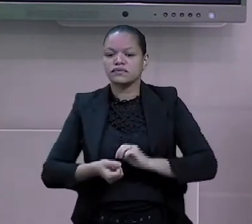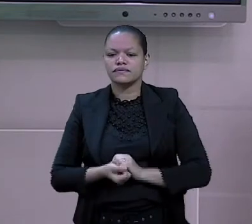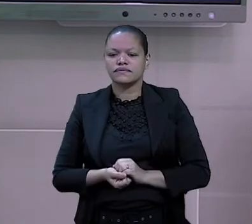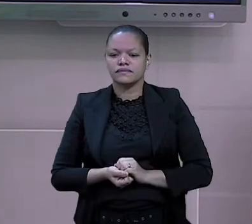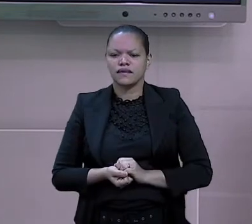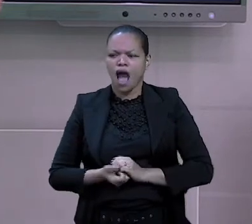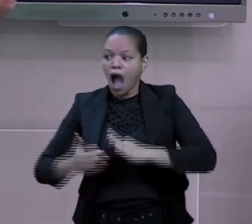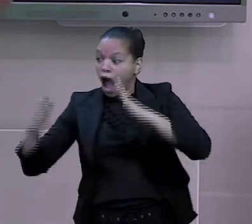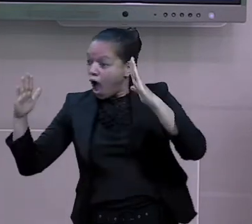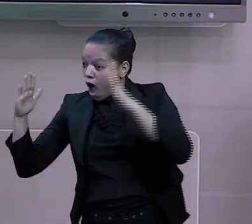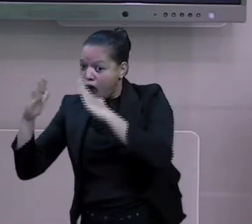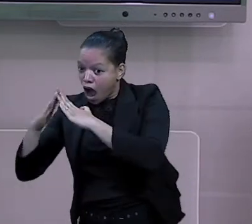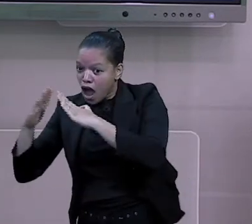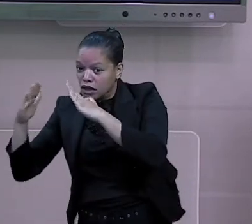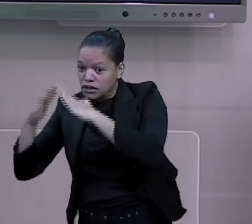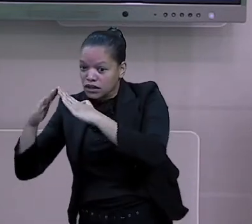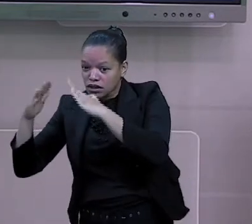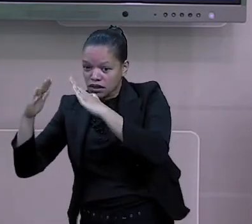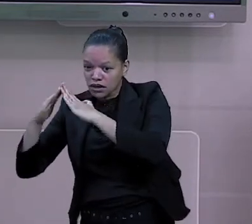Casarão.